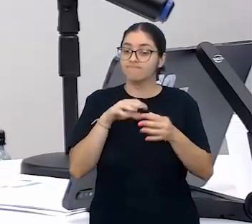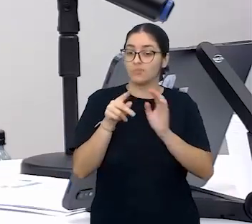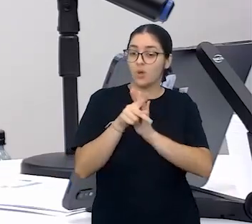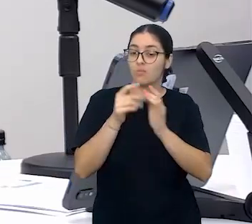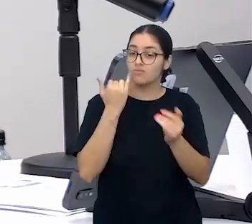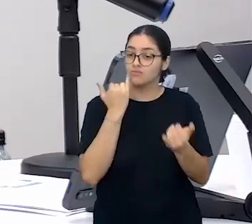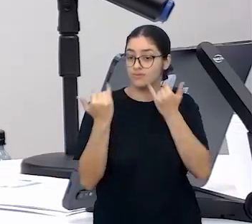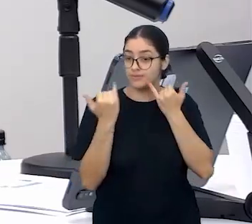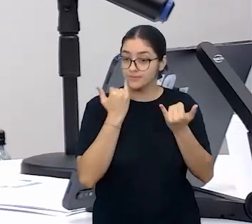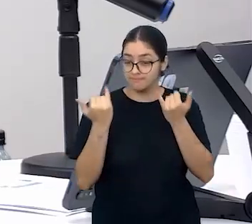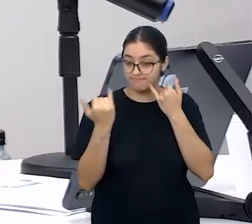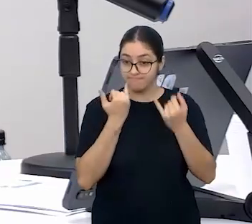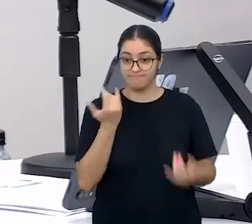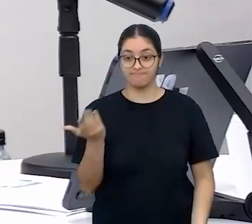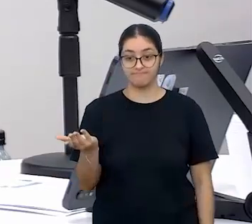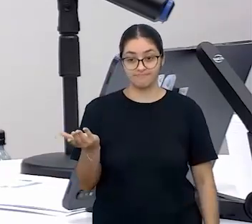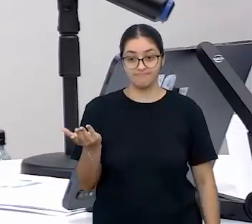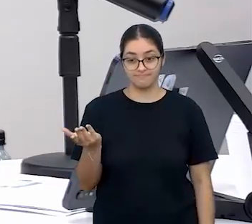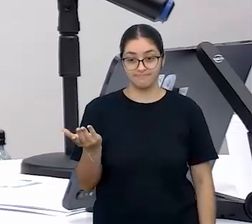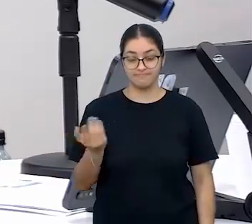informações, né?